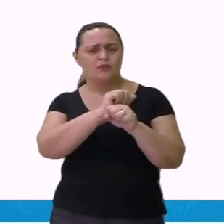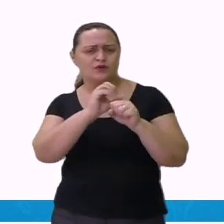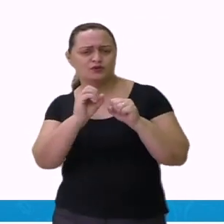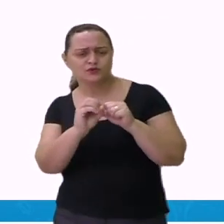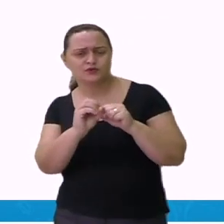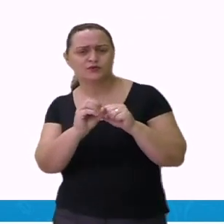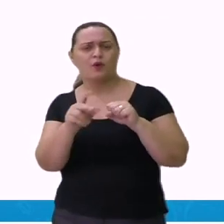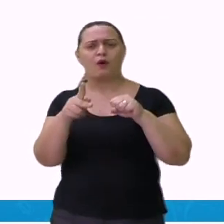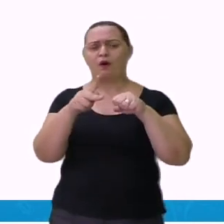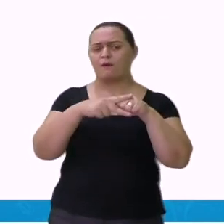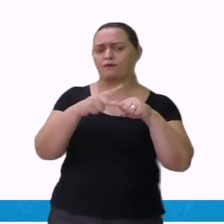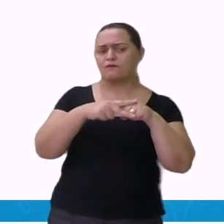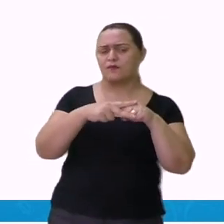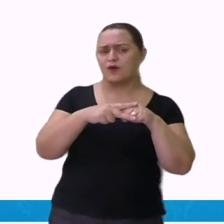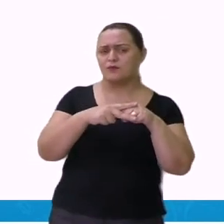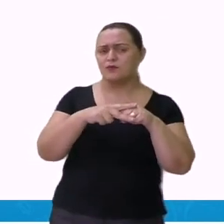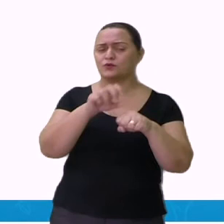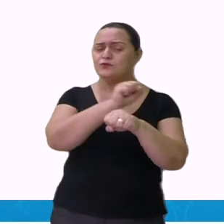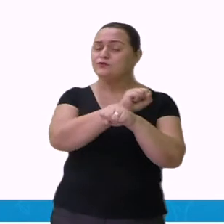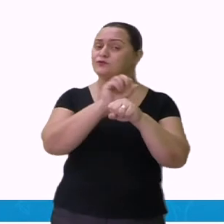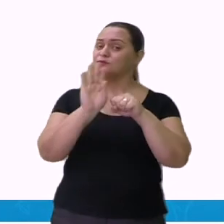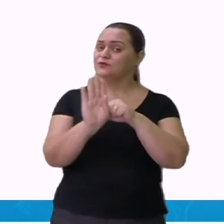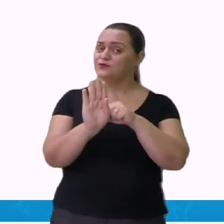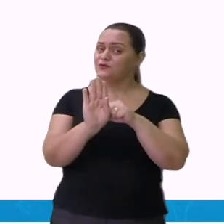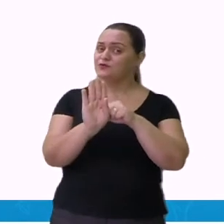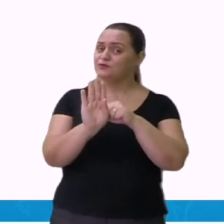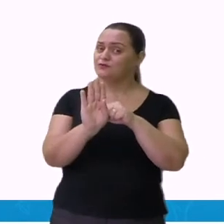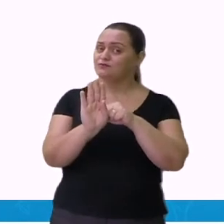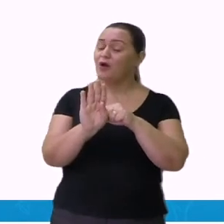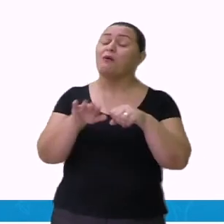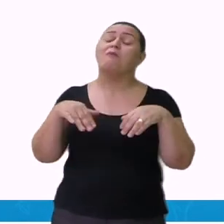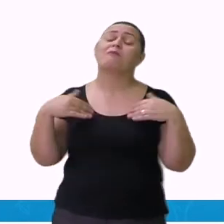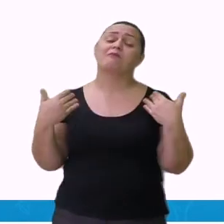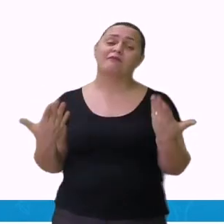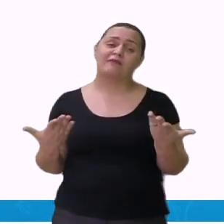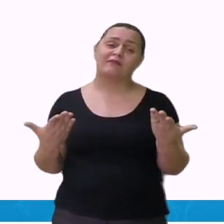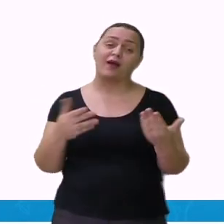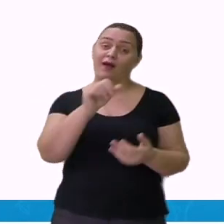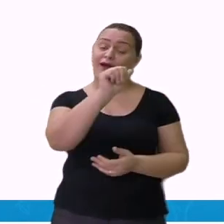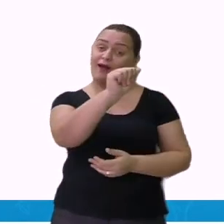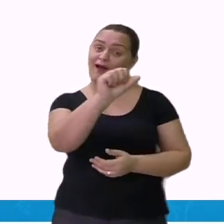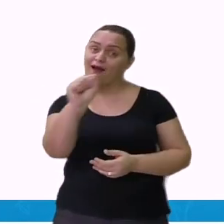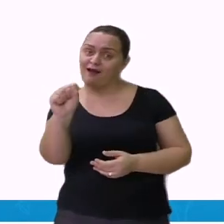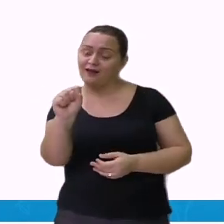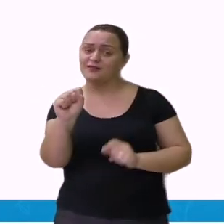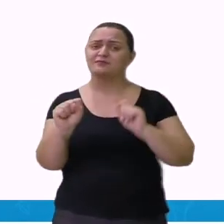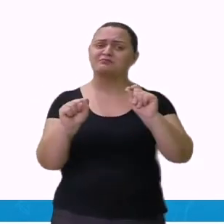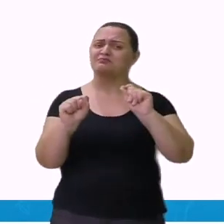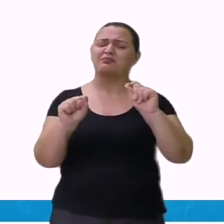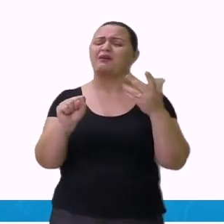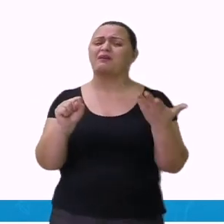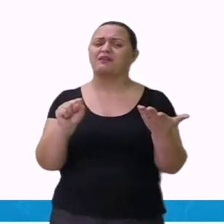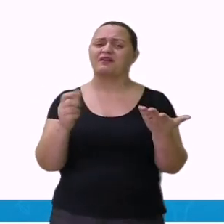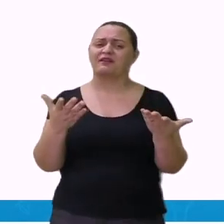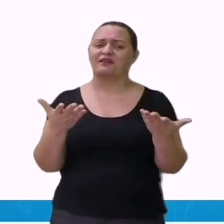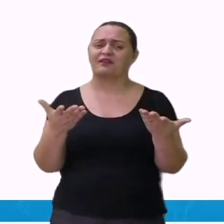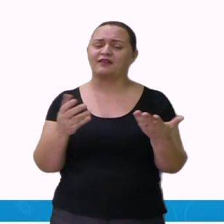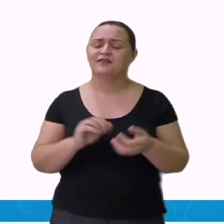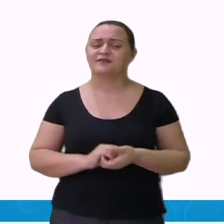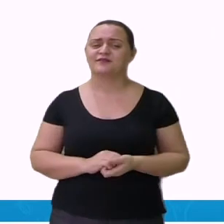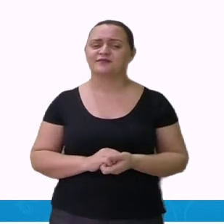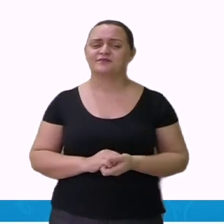verbo? Ou é um substantivo? Não é preposição? Não é um verbo? E nem é um